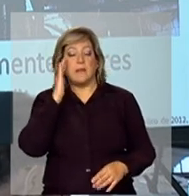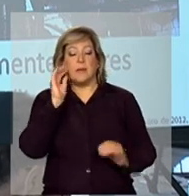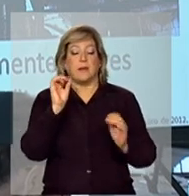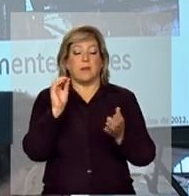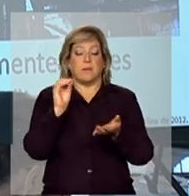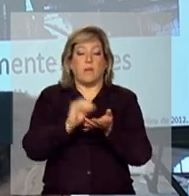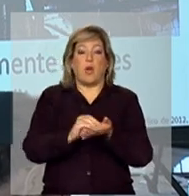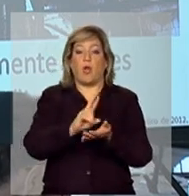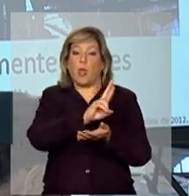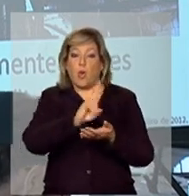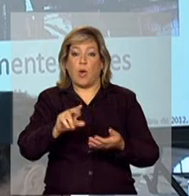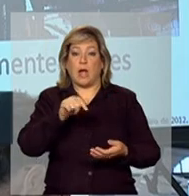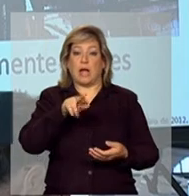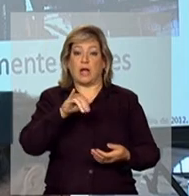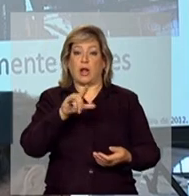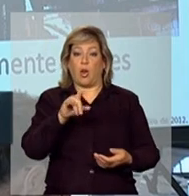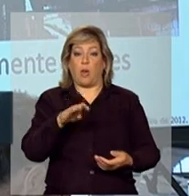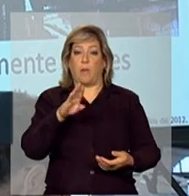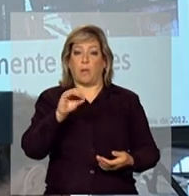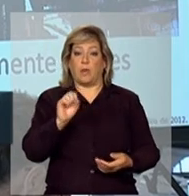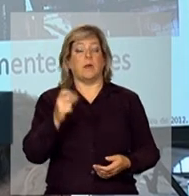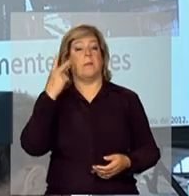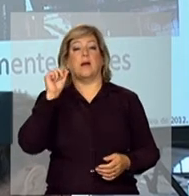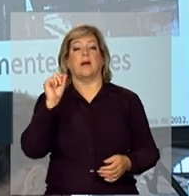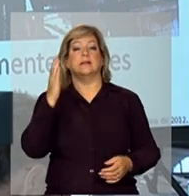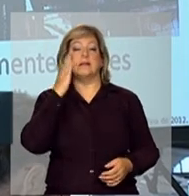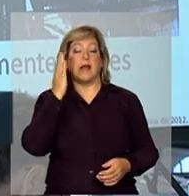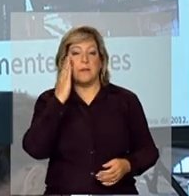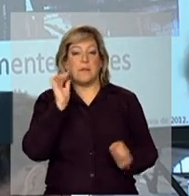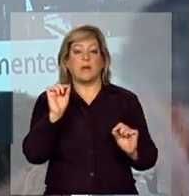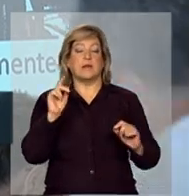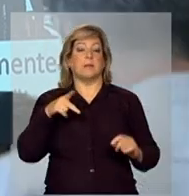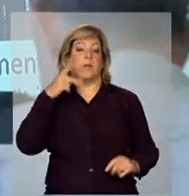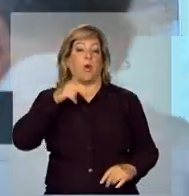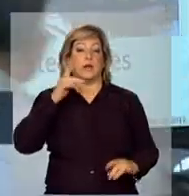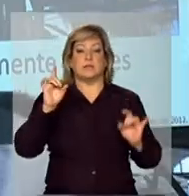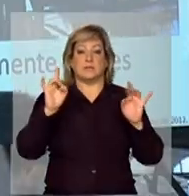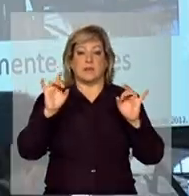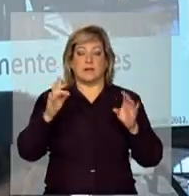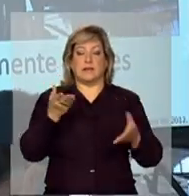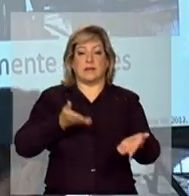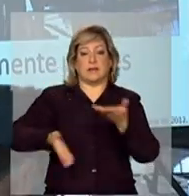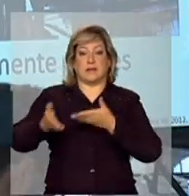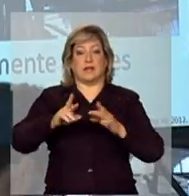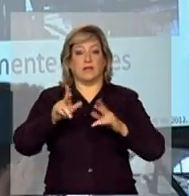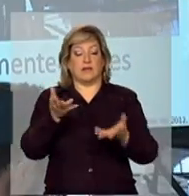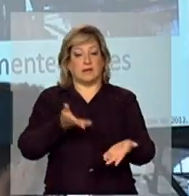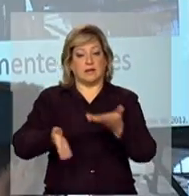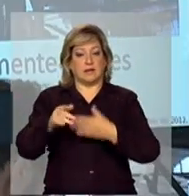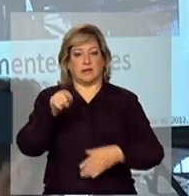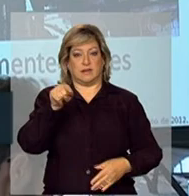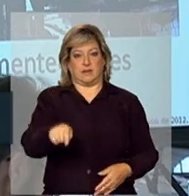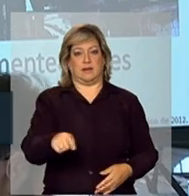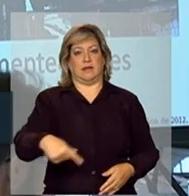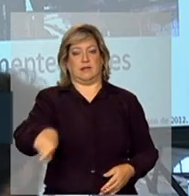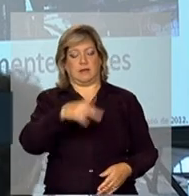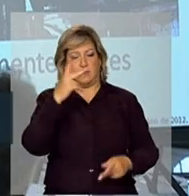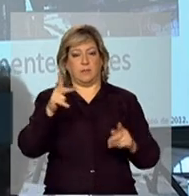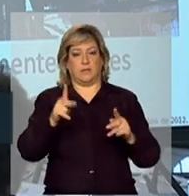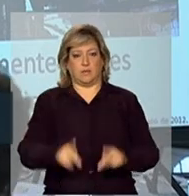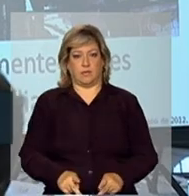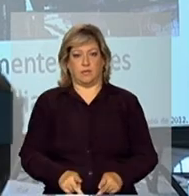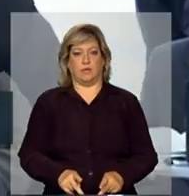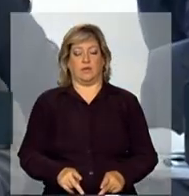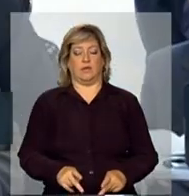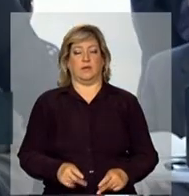carece de políticas específicas, quer políticas específicas, quer um tratamento diferenciado, dado toda uma